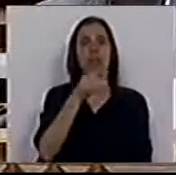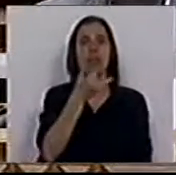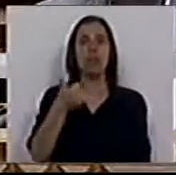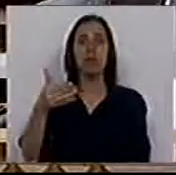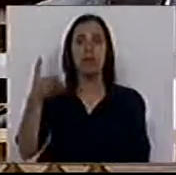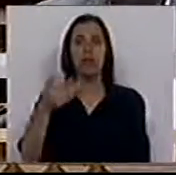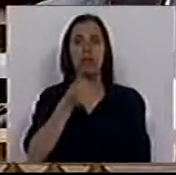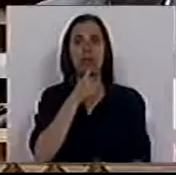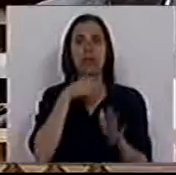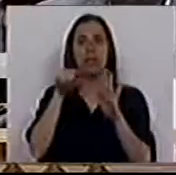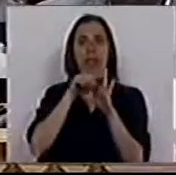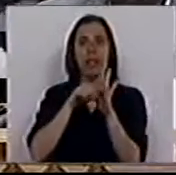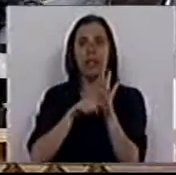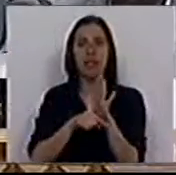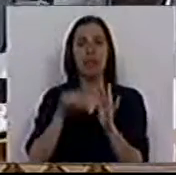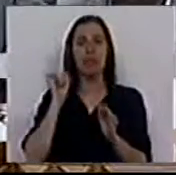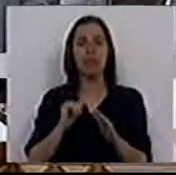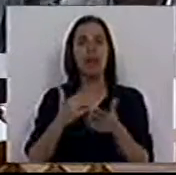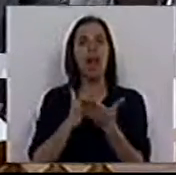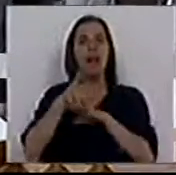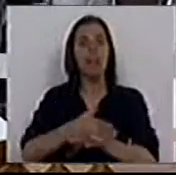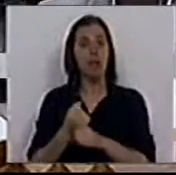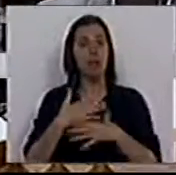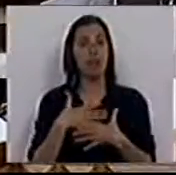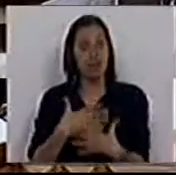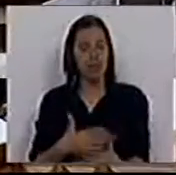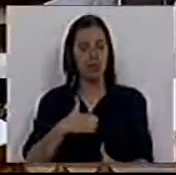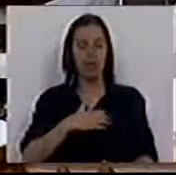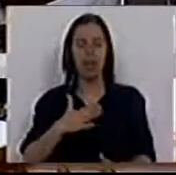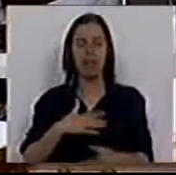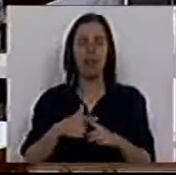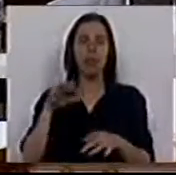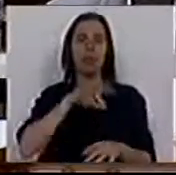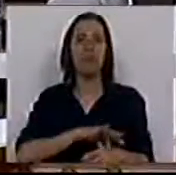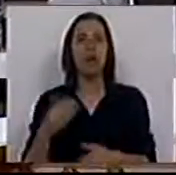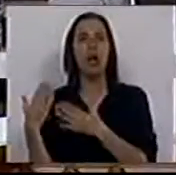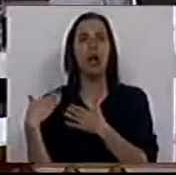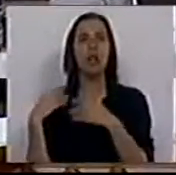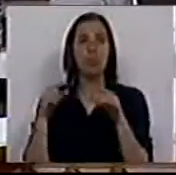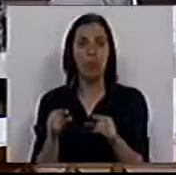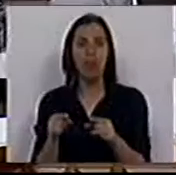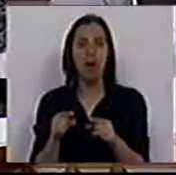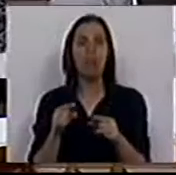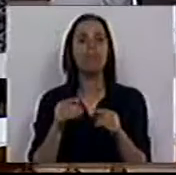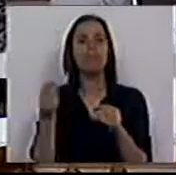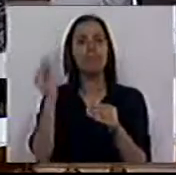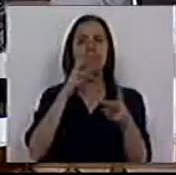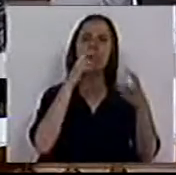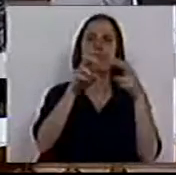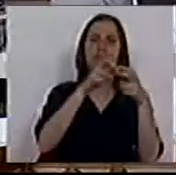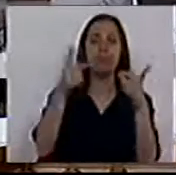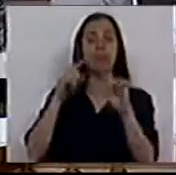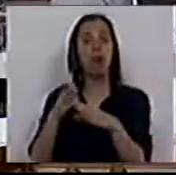e 217 que estabelecem os requisitos de acesso e exercício das entidades profissionais responsáveis pelas instalações